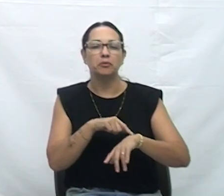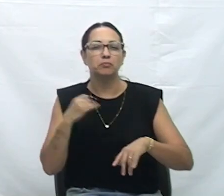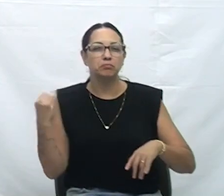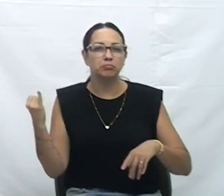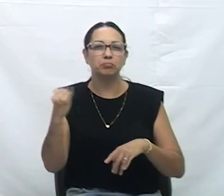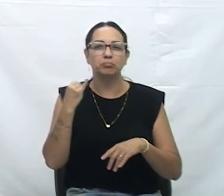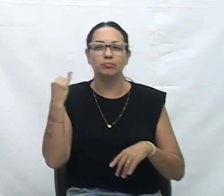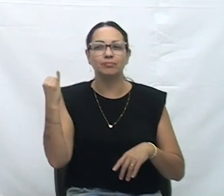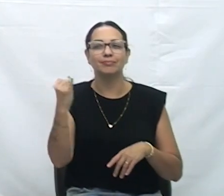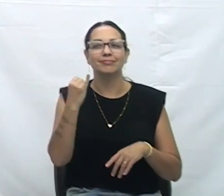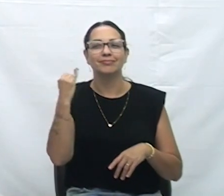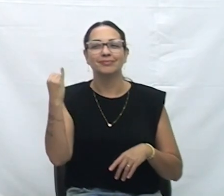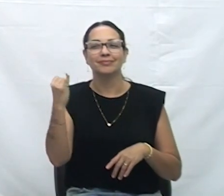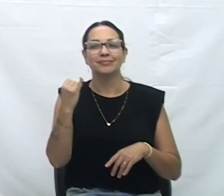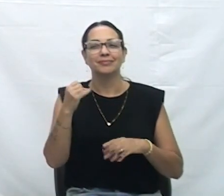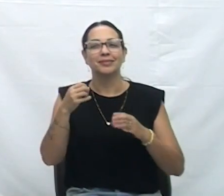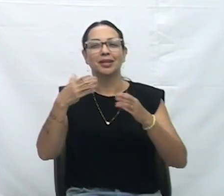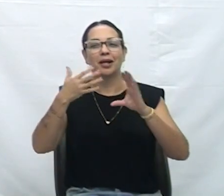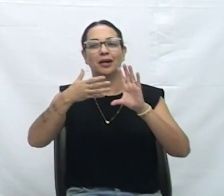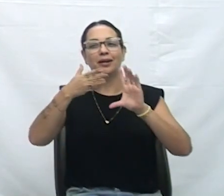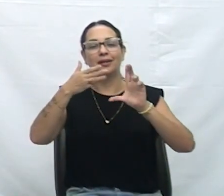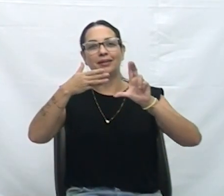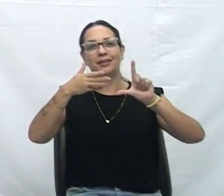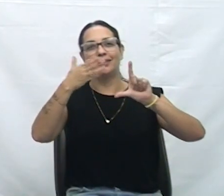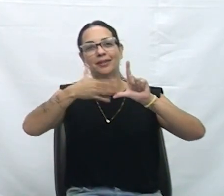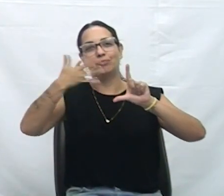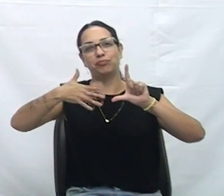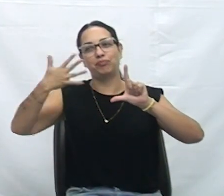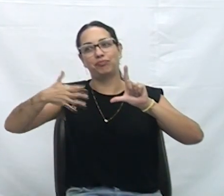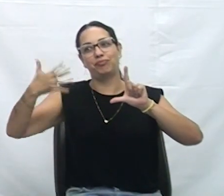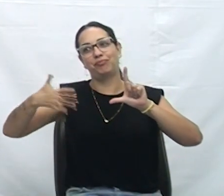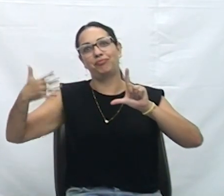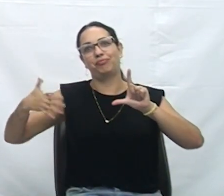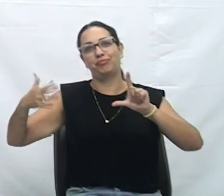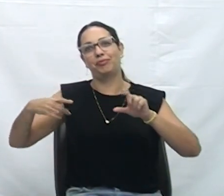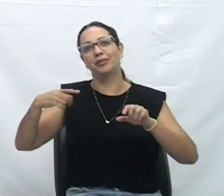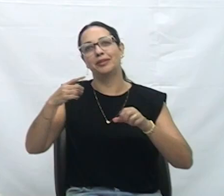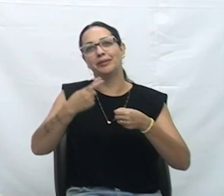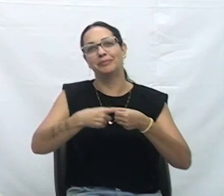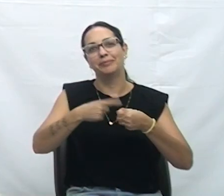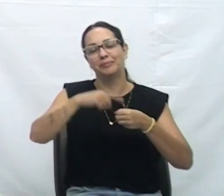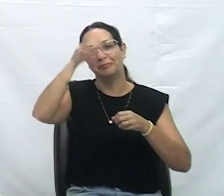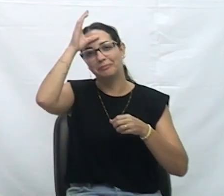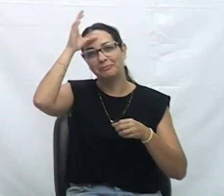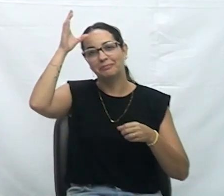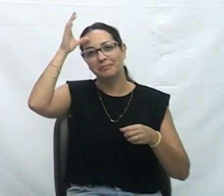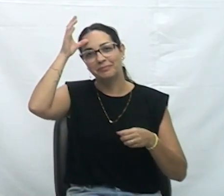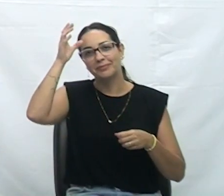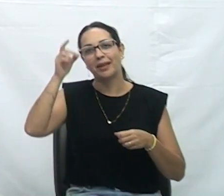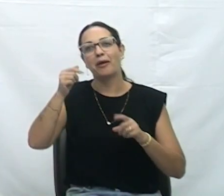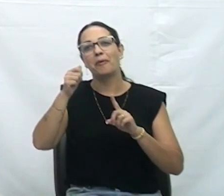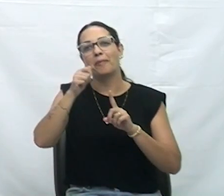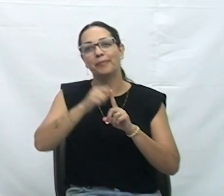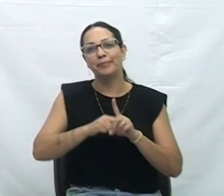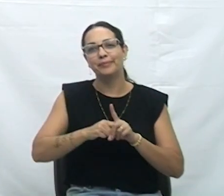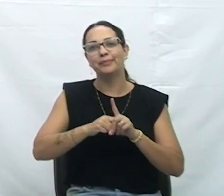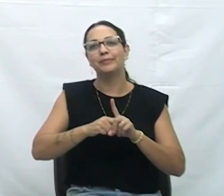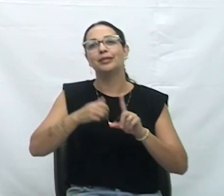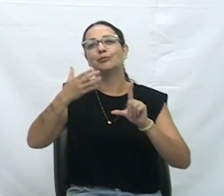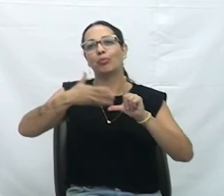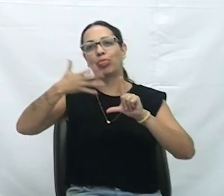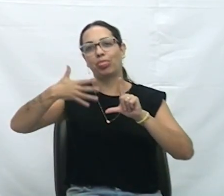LGBTQIA, PN+, da cidade de Criciúma e região, porque nós entramos no mês do orgulho LGBT, é verdade.